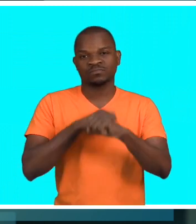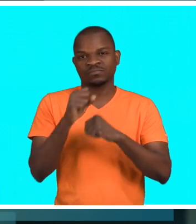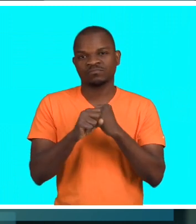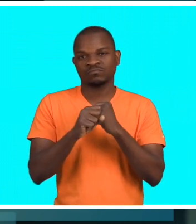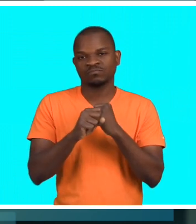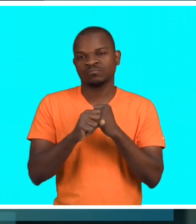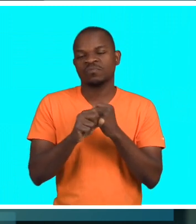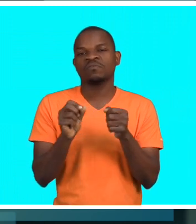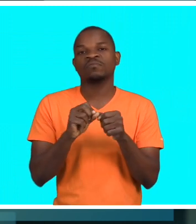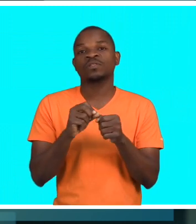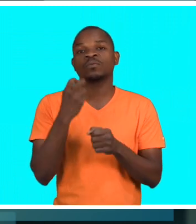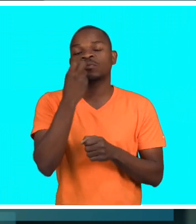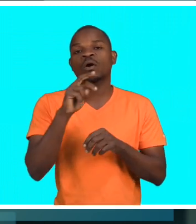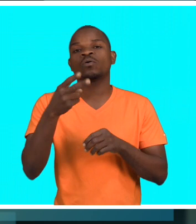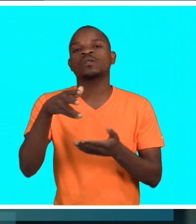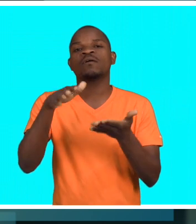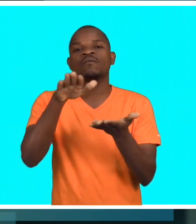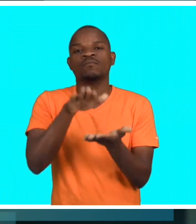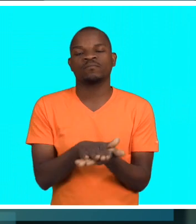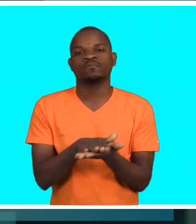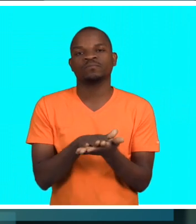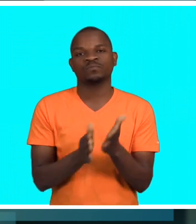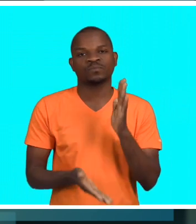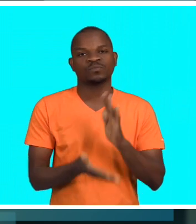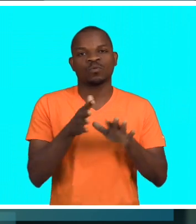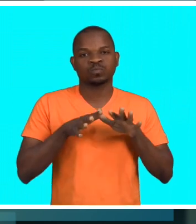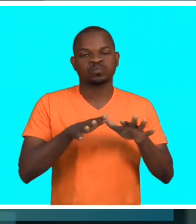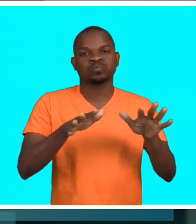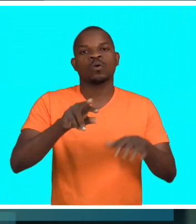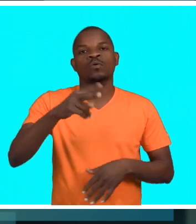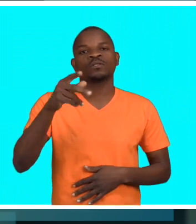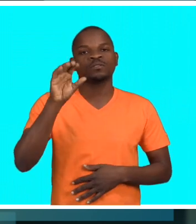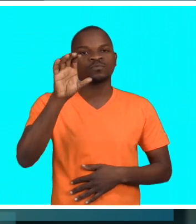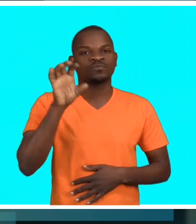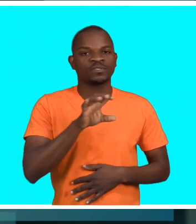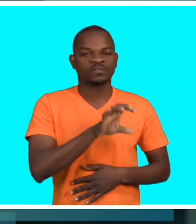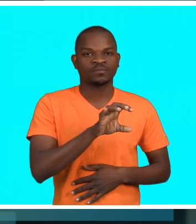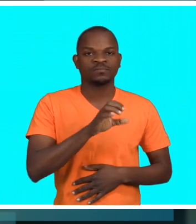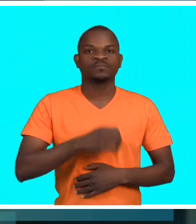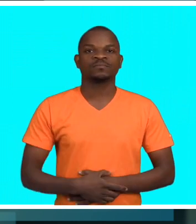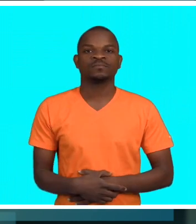este ano e próximo ano iremos ver qual é a abordagem que vamos usar para atingir outras províncias do país.